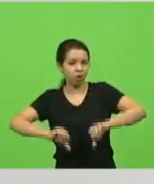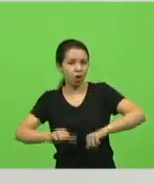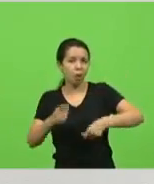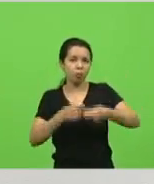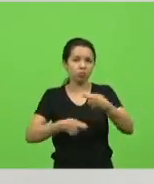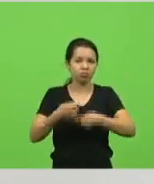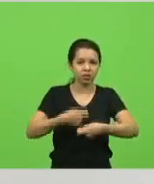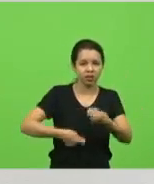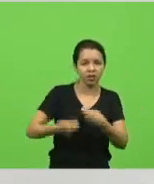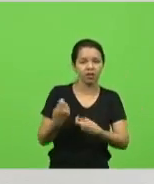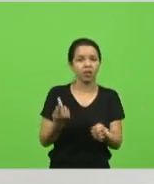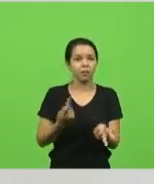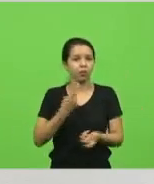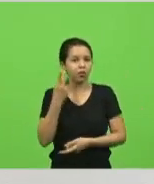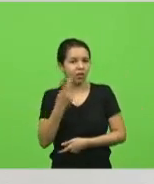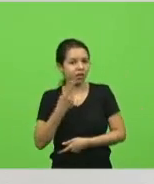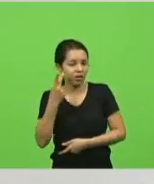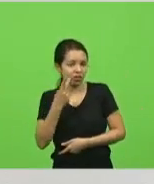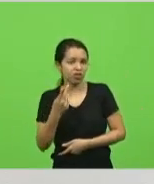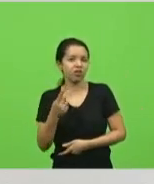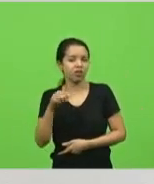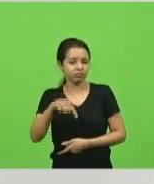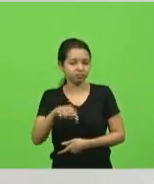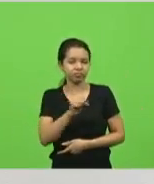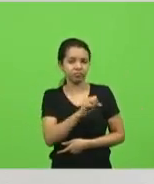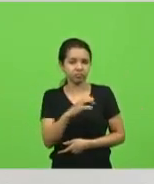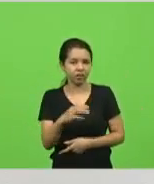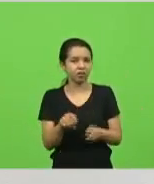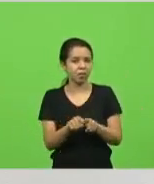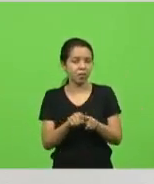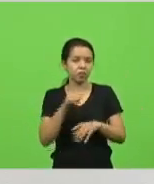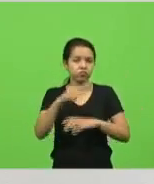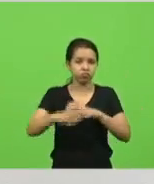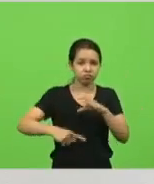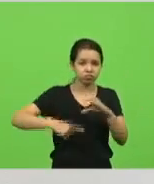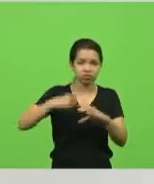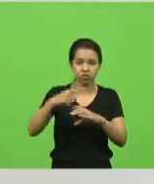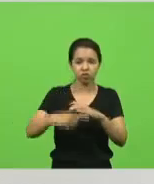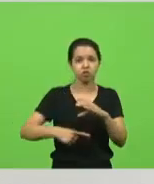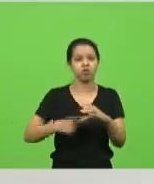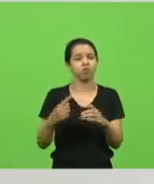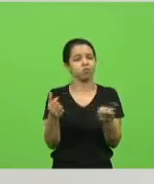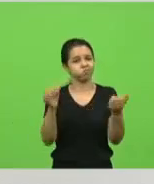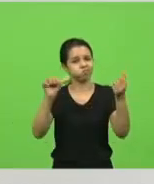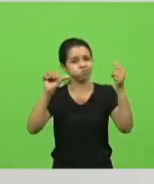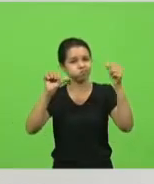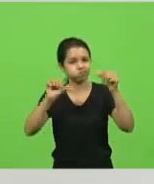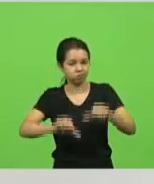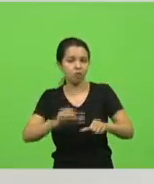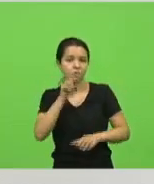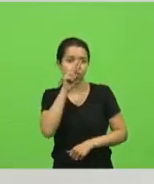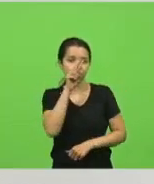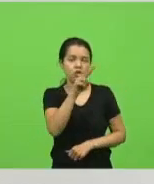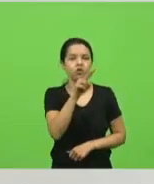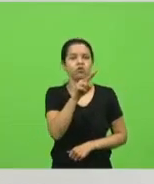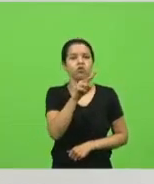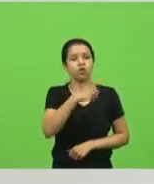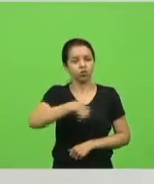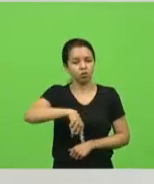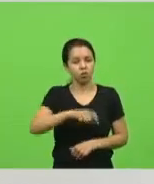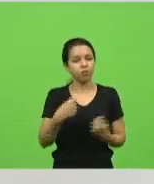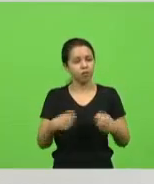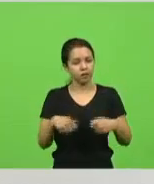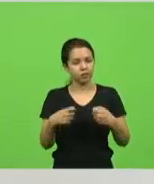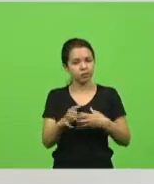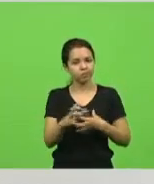crise na economia catarinense, a nível mundial, uma crise muito forte, que a gente tenha essa sensibilidade, que o nosso coração